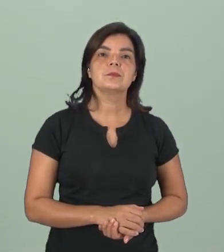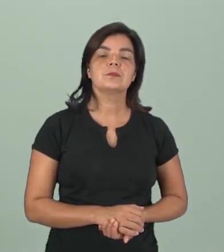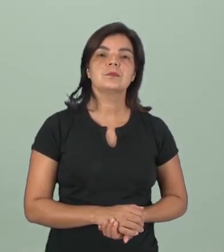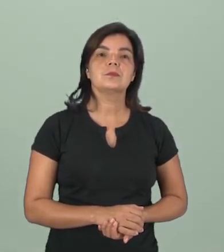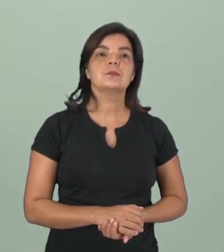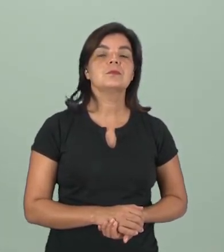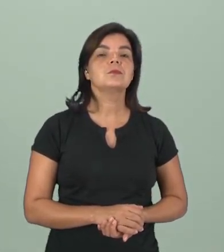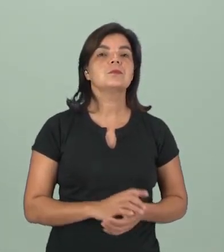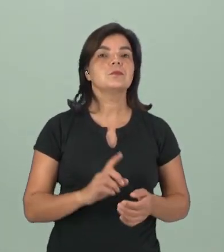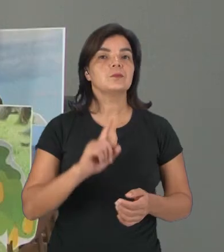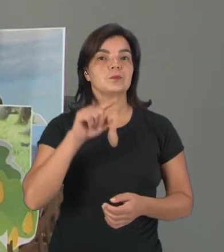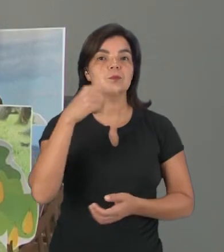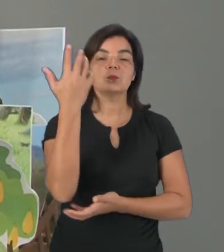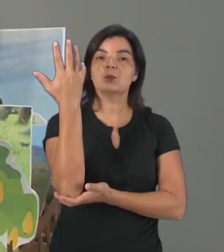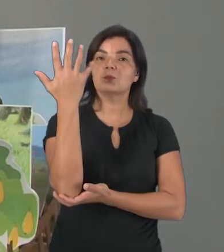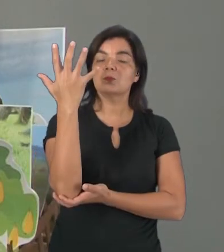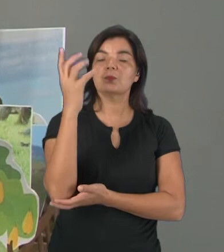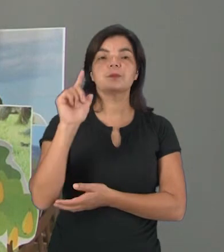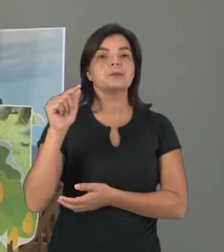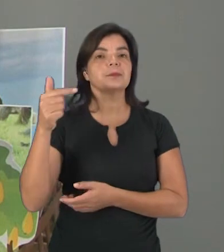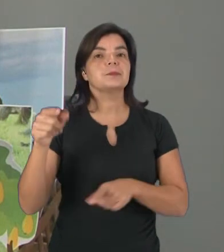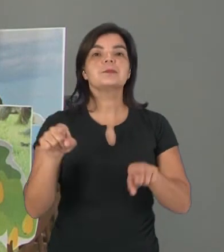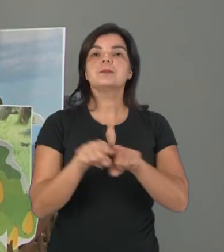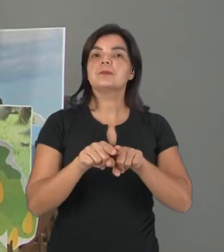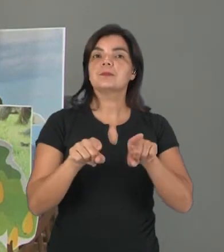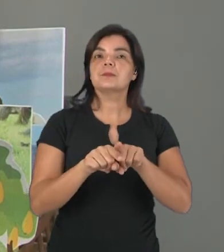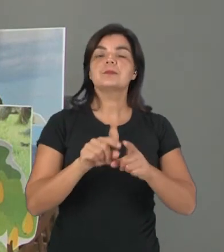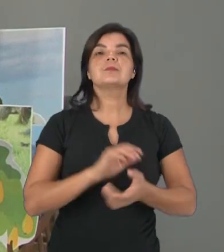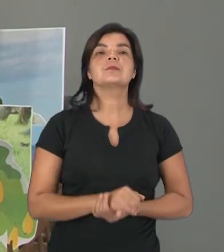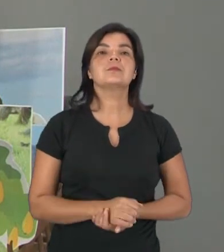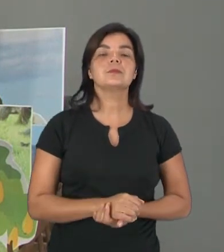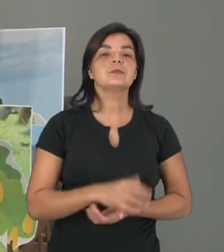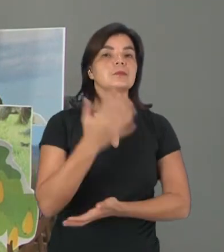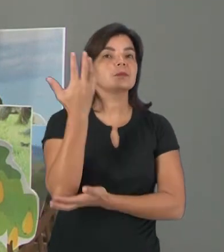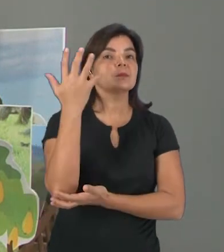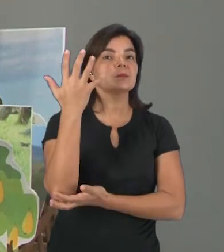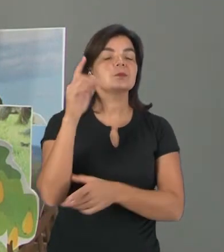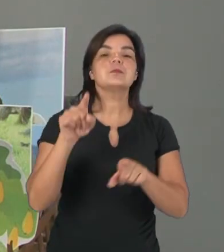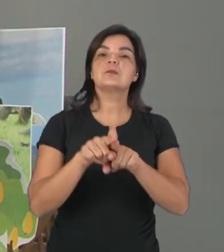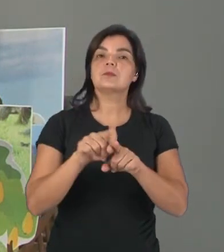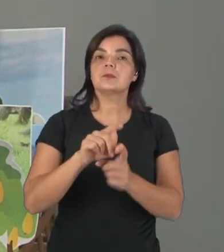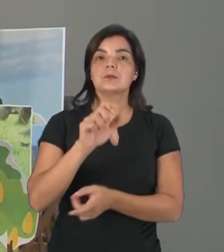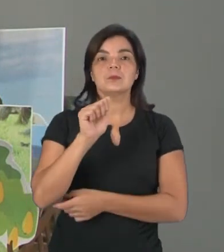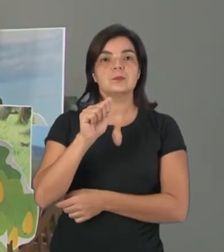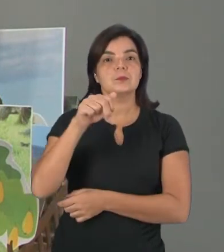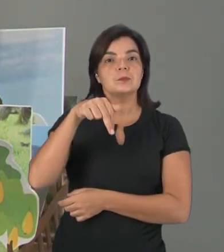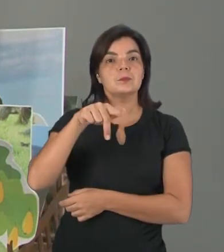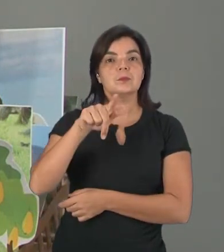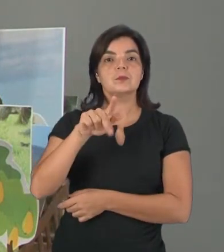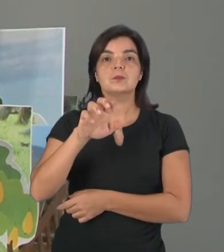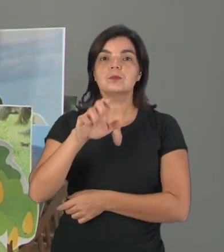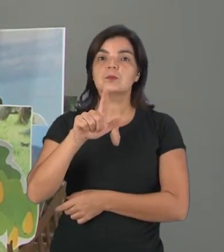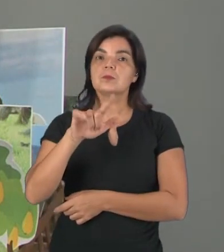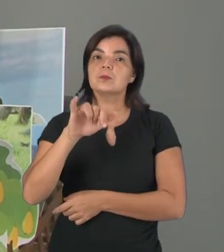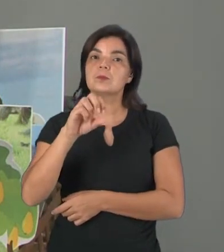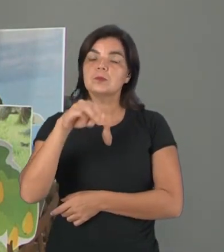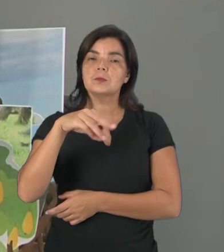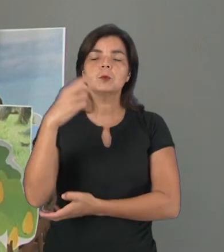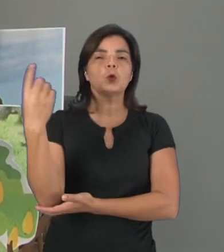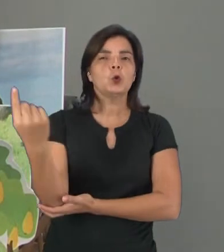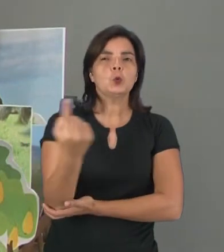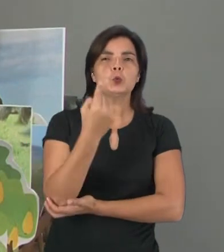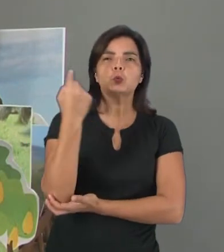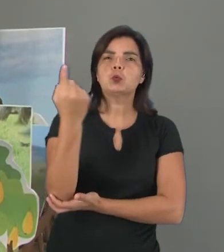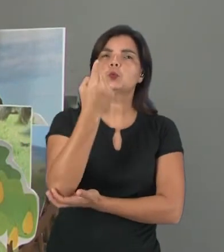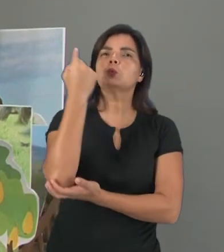Temos aqui, ó, uma outra árvore. Esta árvore é a angelim. É uma árvore bem alta,